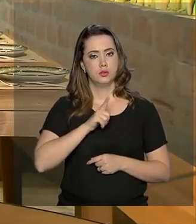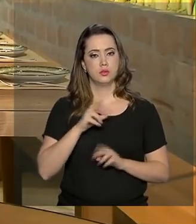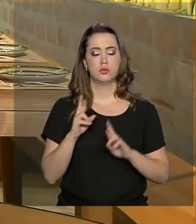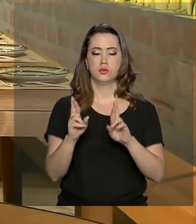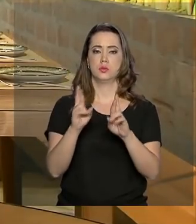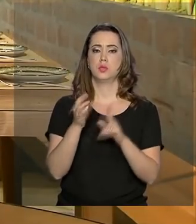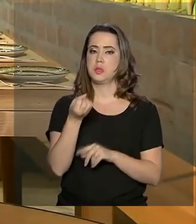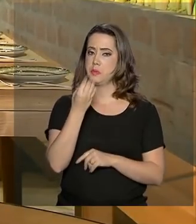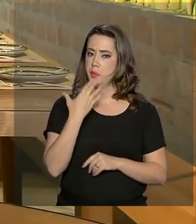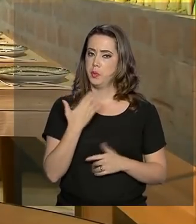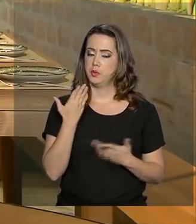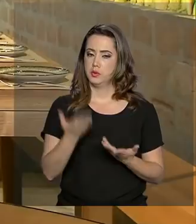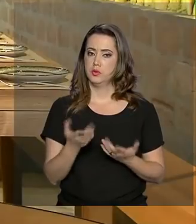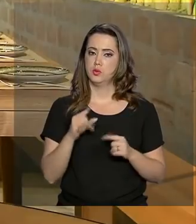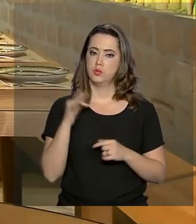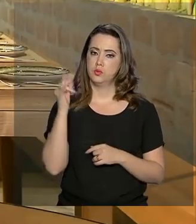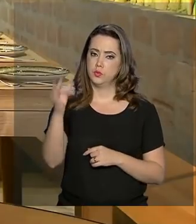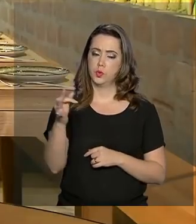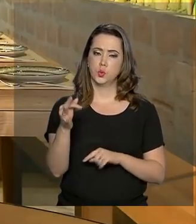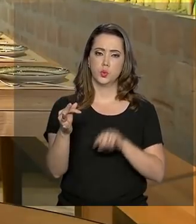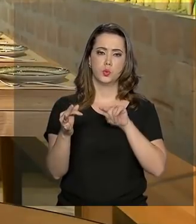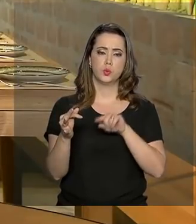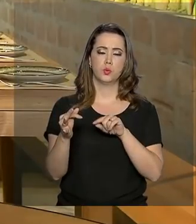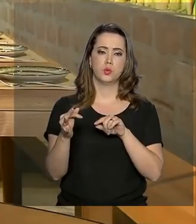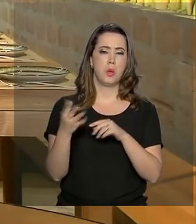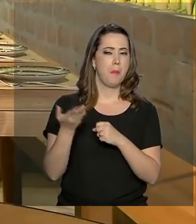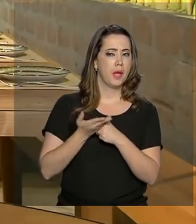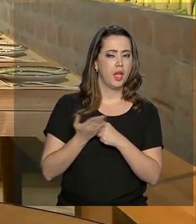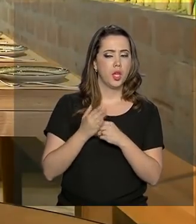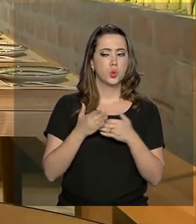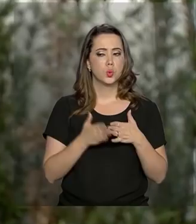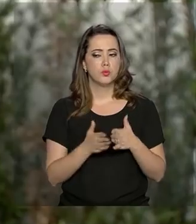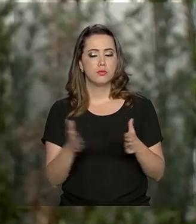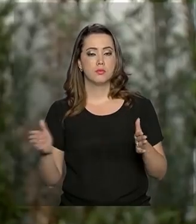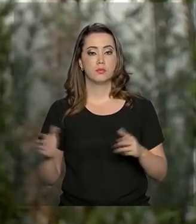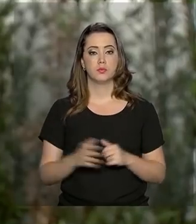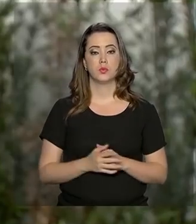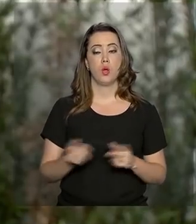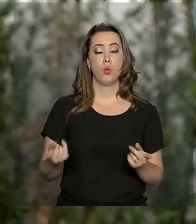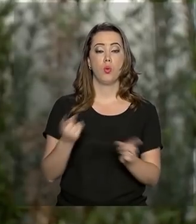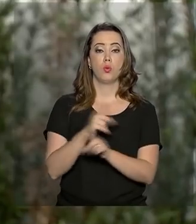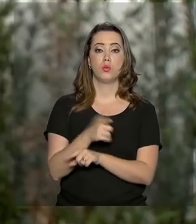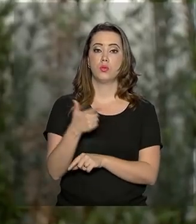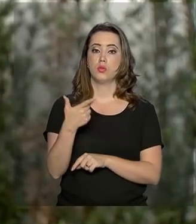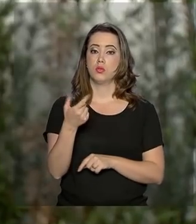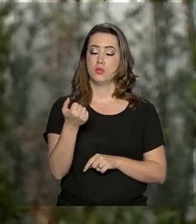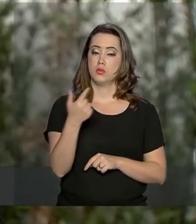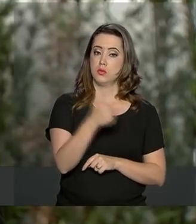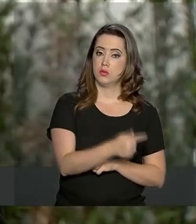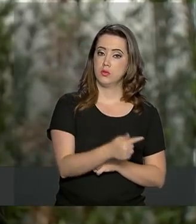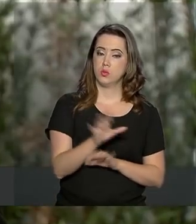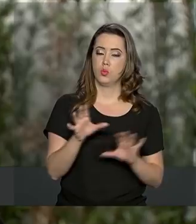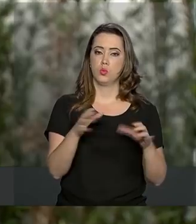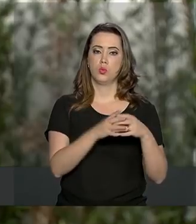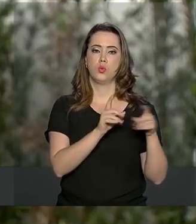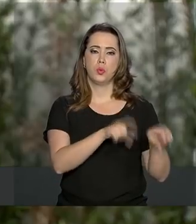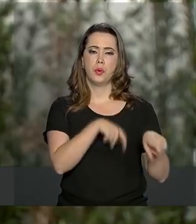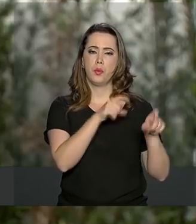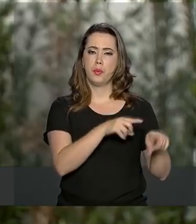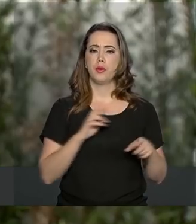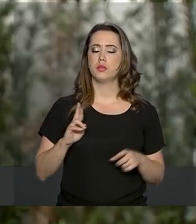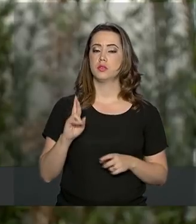expectativa boa de um futuro de médio prazo, digamos assim. Ao contrário de 2017, quando a agropecuária foi